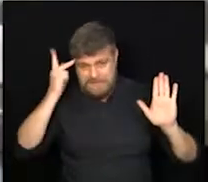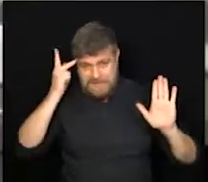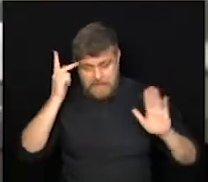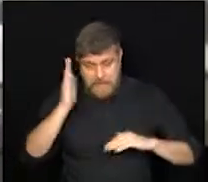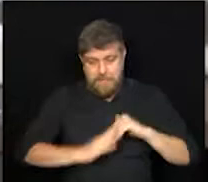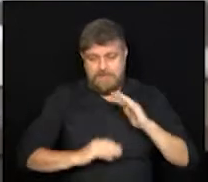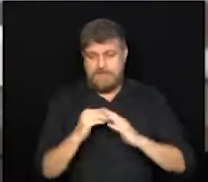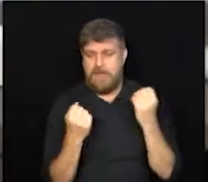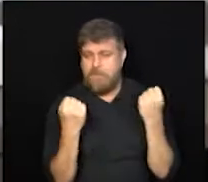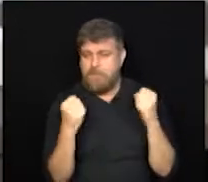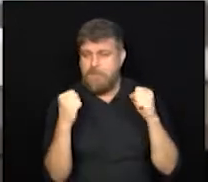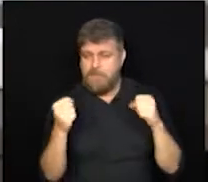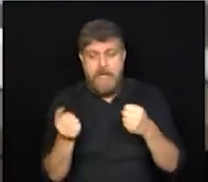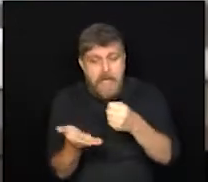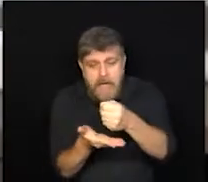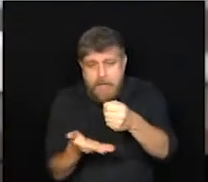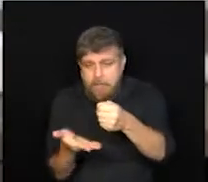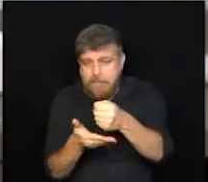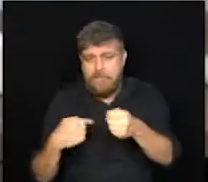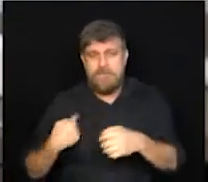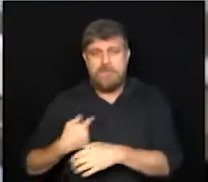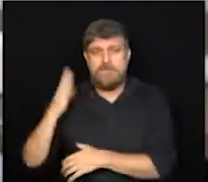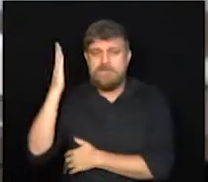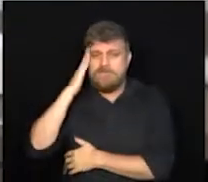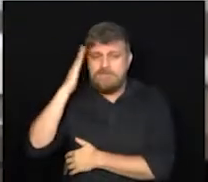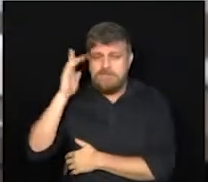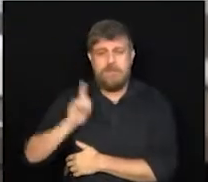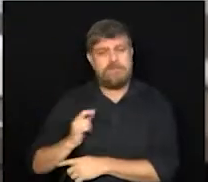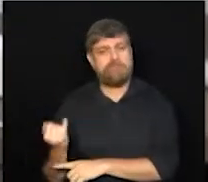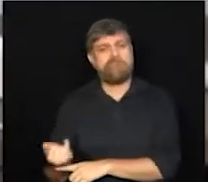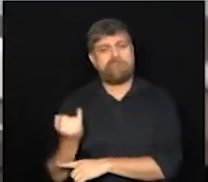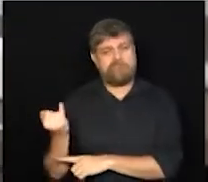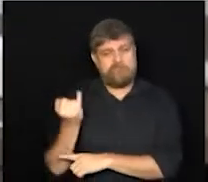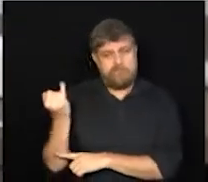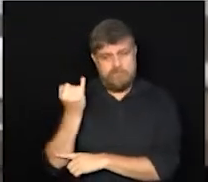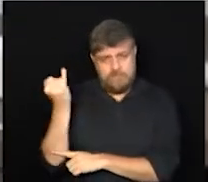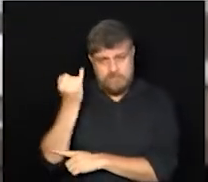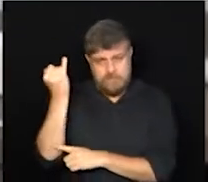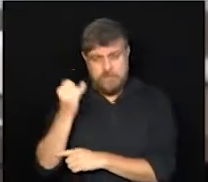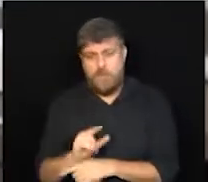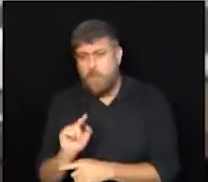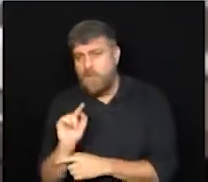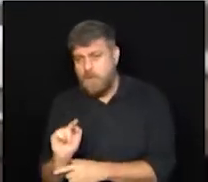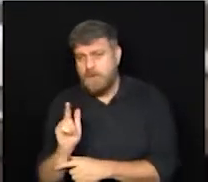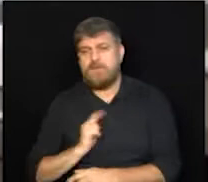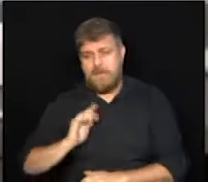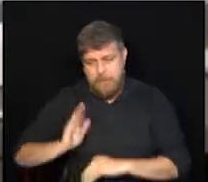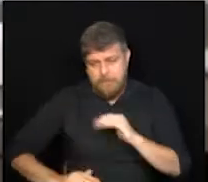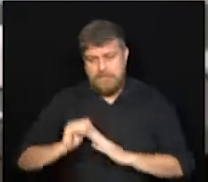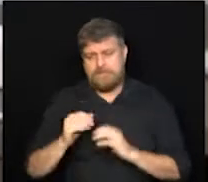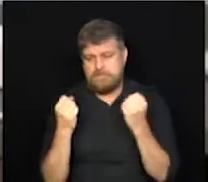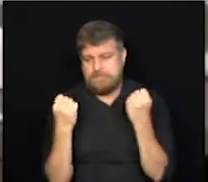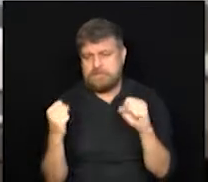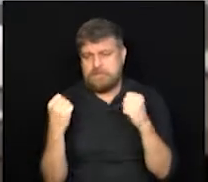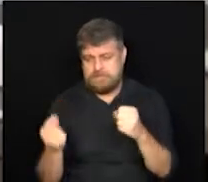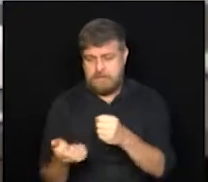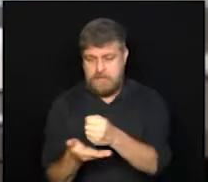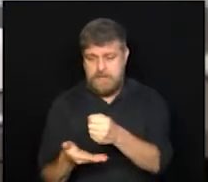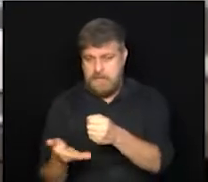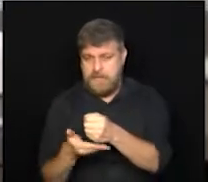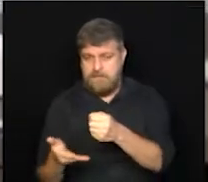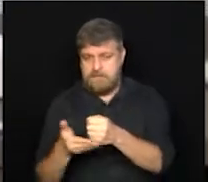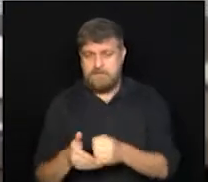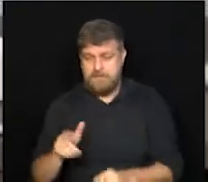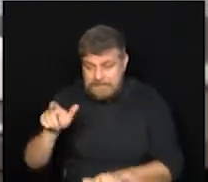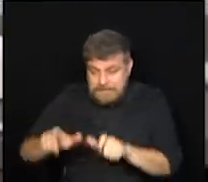física é tida como essencial. Todos nós já sabemos como é importante a atividade física e como essencial para muita